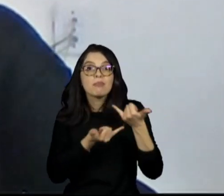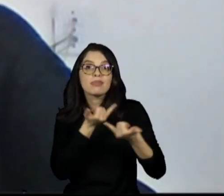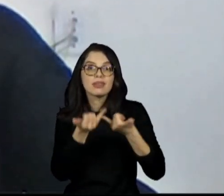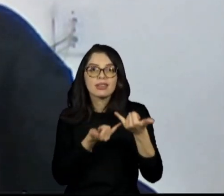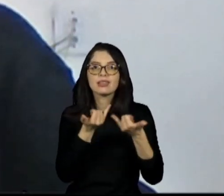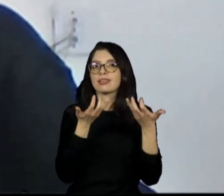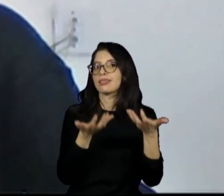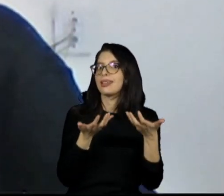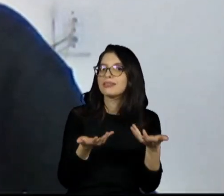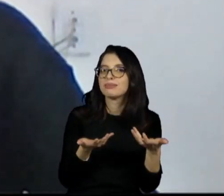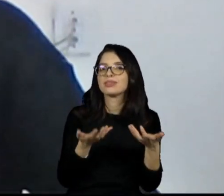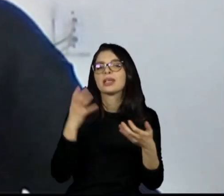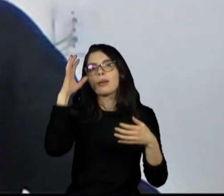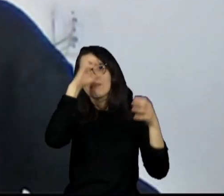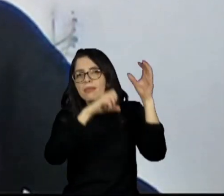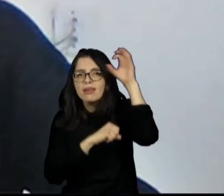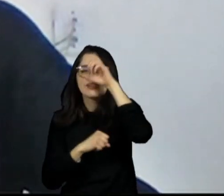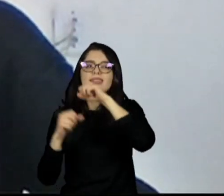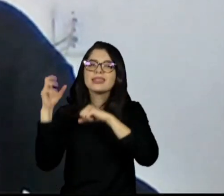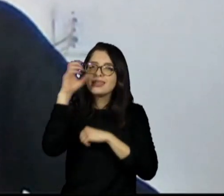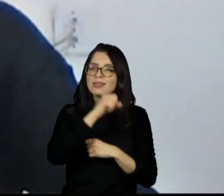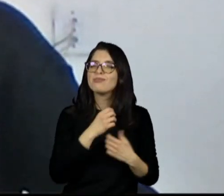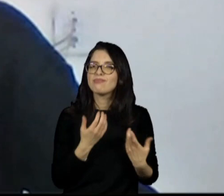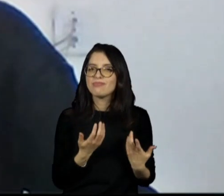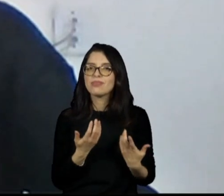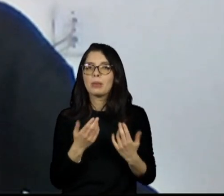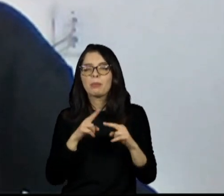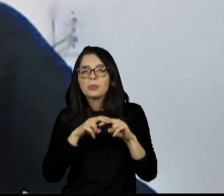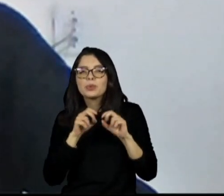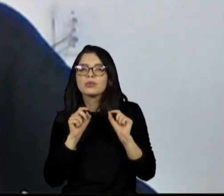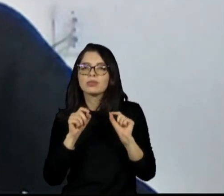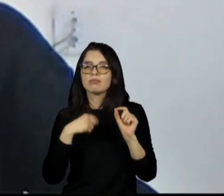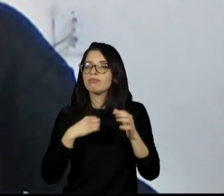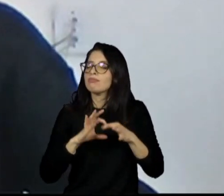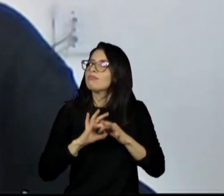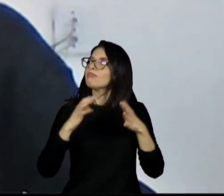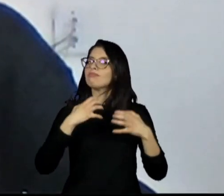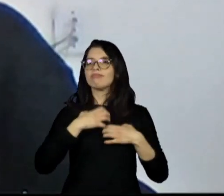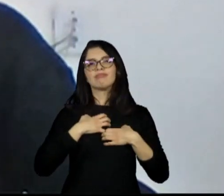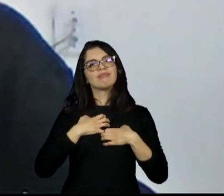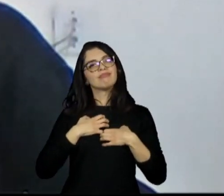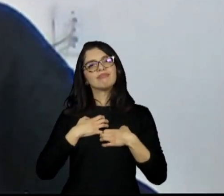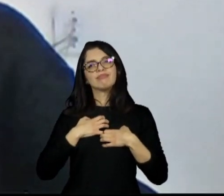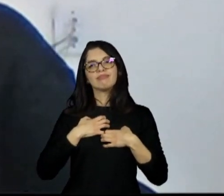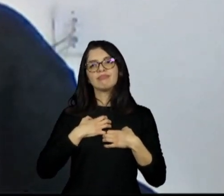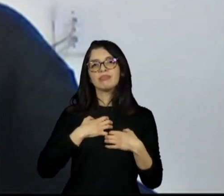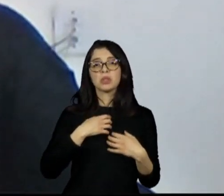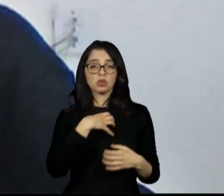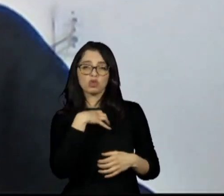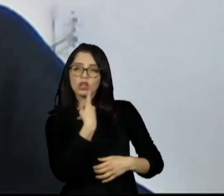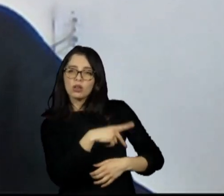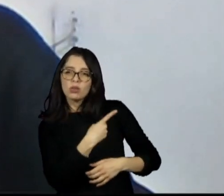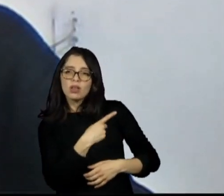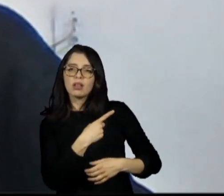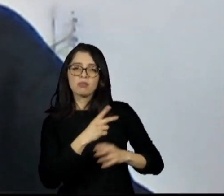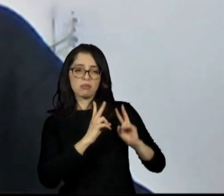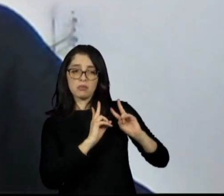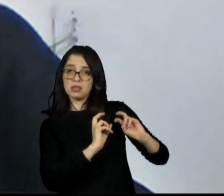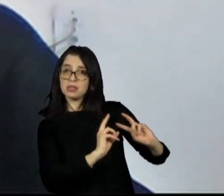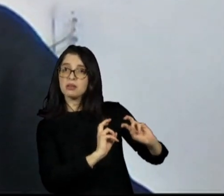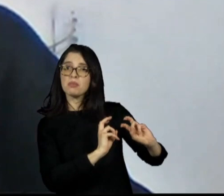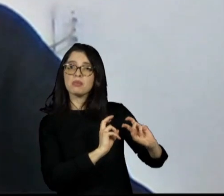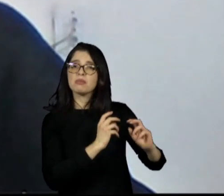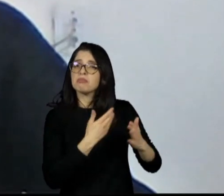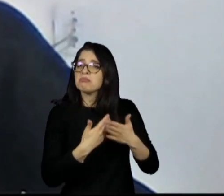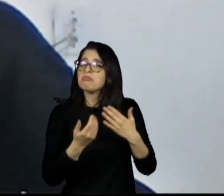aprender, né? Com a gente independente. Para ele, o fato da gente não enxergar não quer dizer nada.